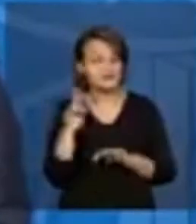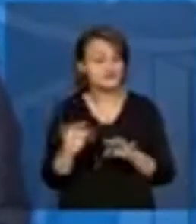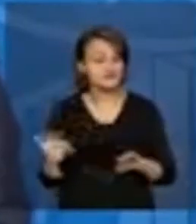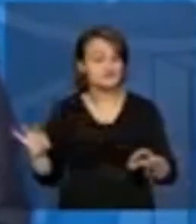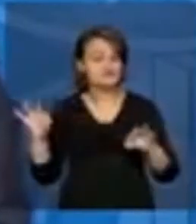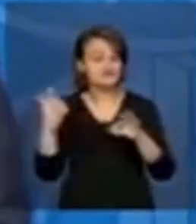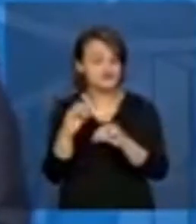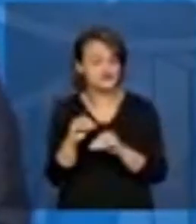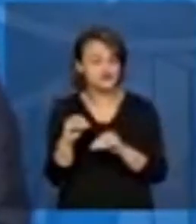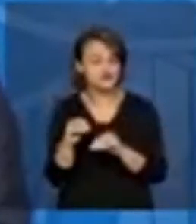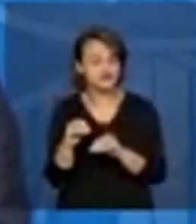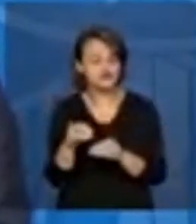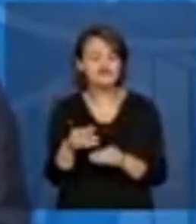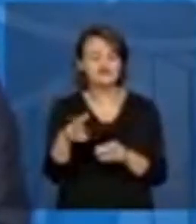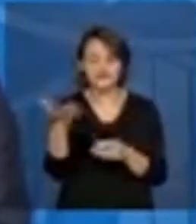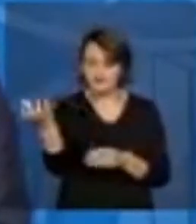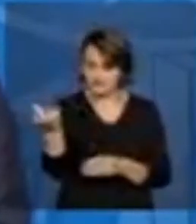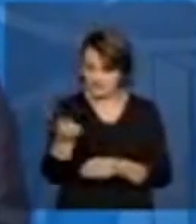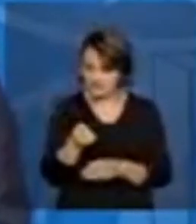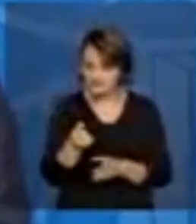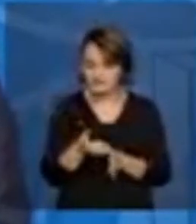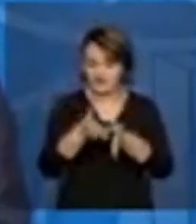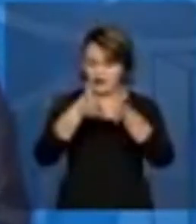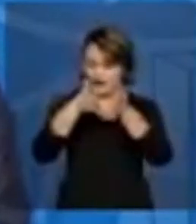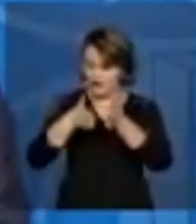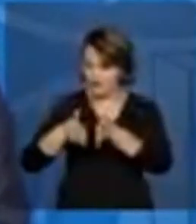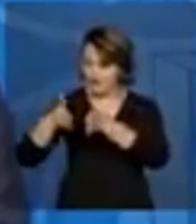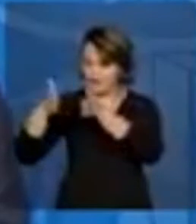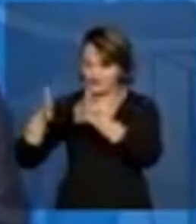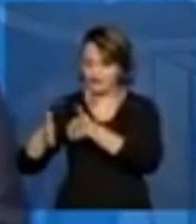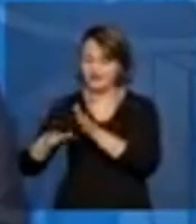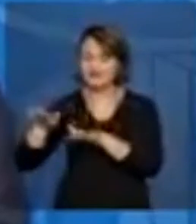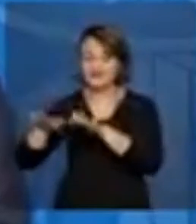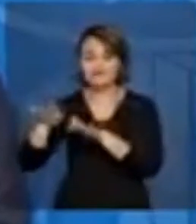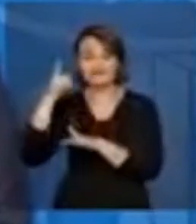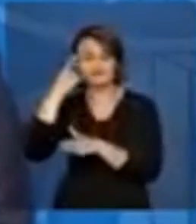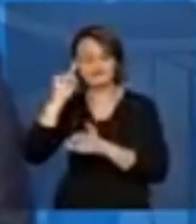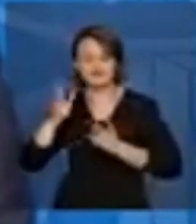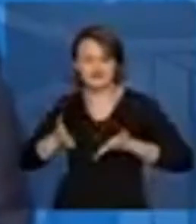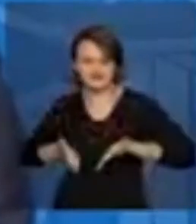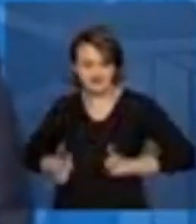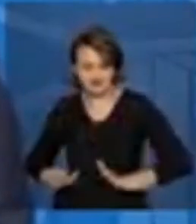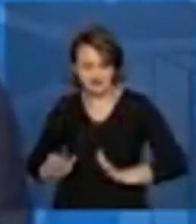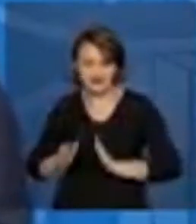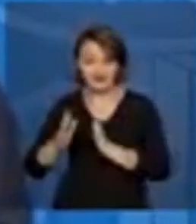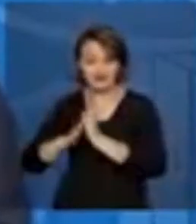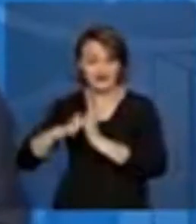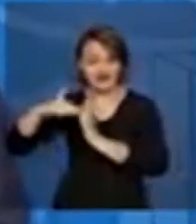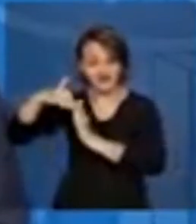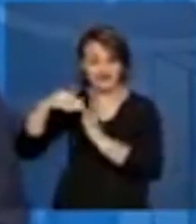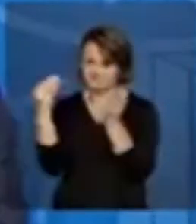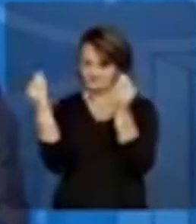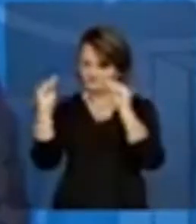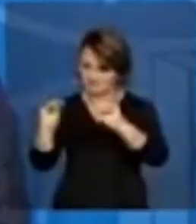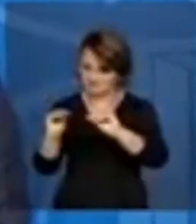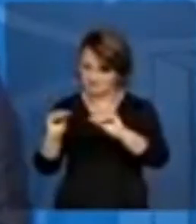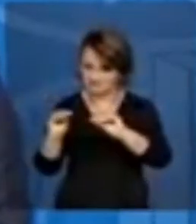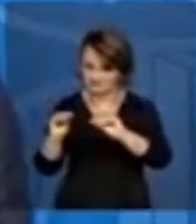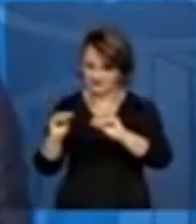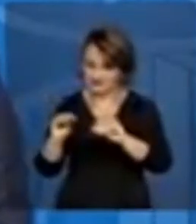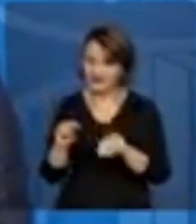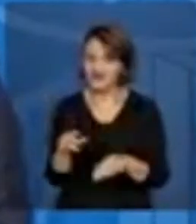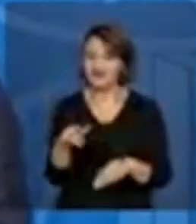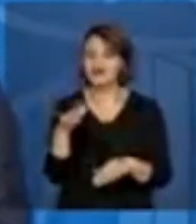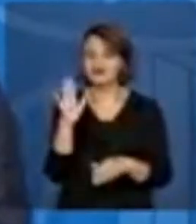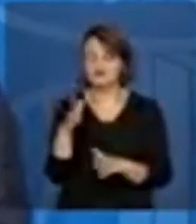de uma maneira ordenada, de acordo com o mês de nascimento e o calendário que nós vamos colocar. Então,